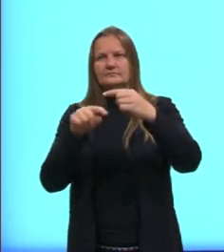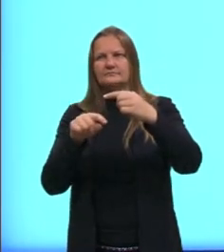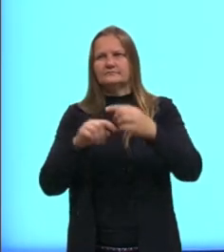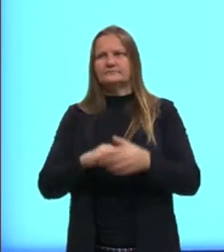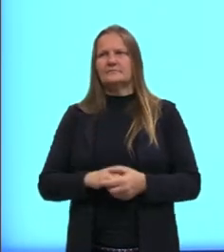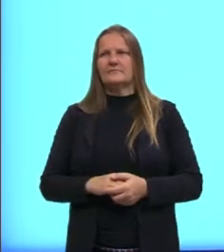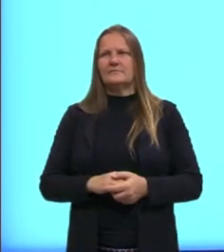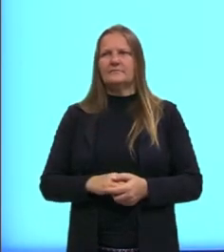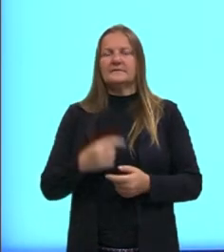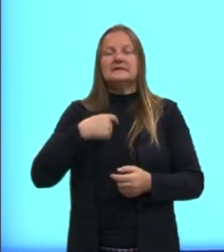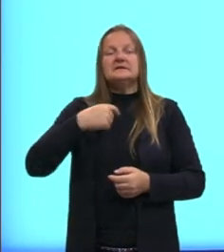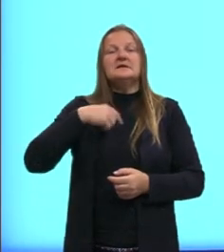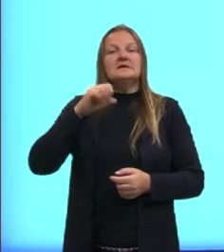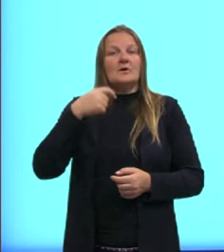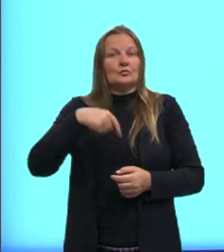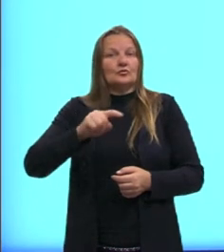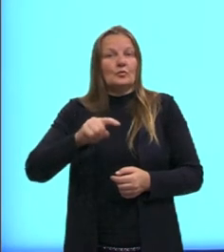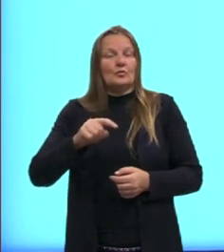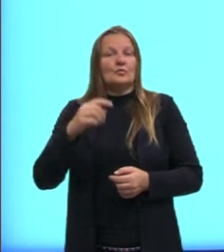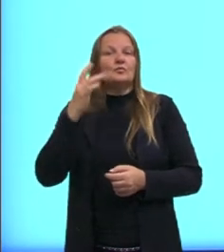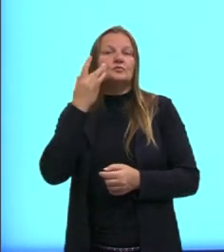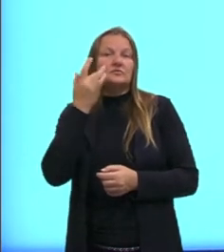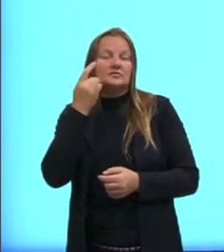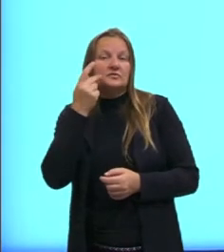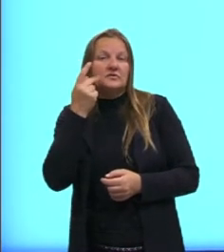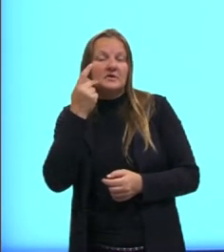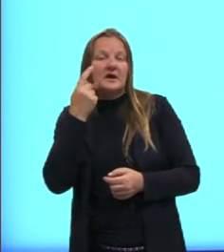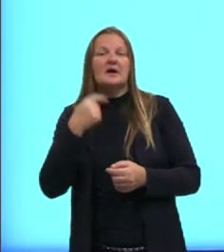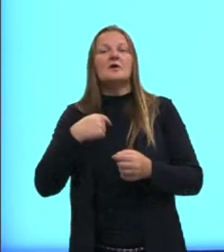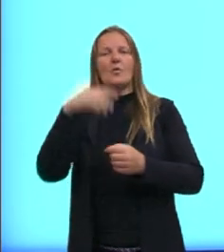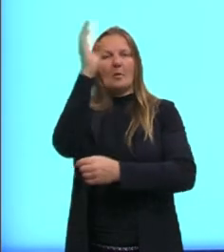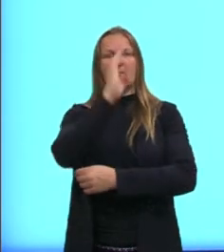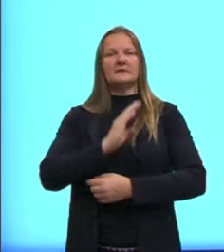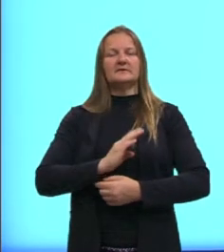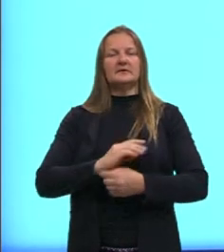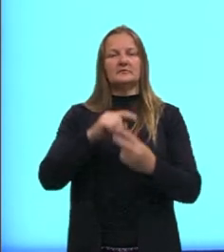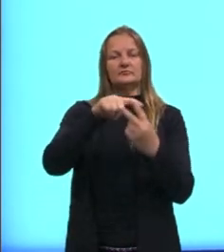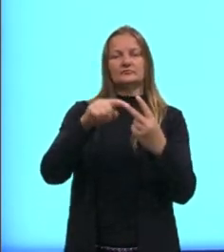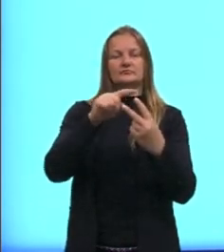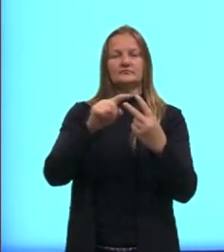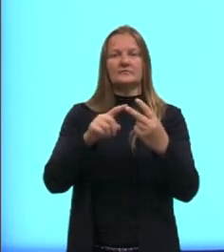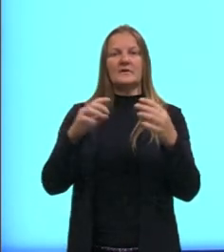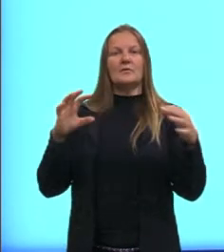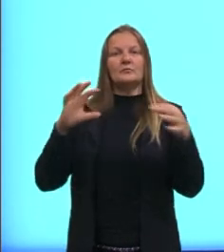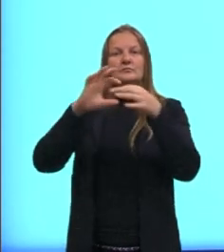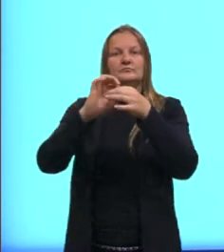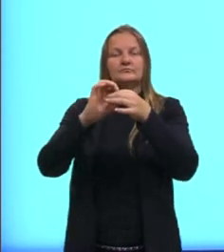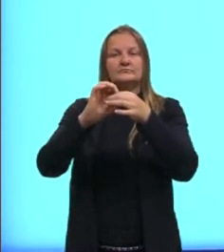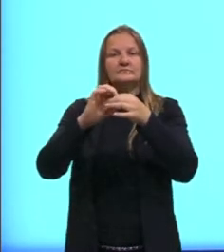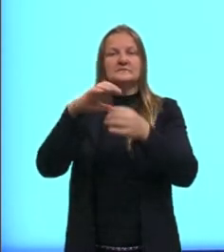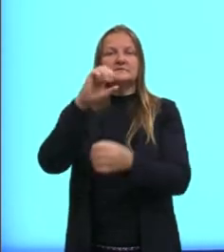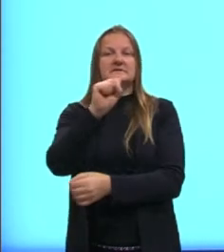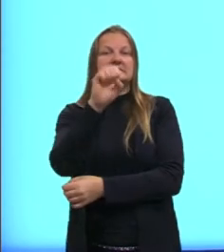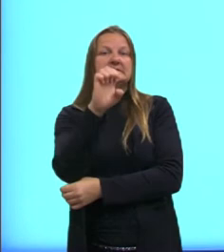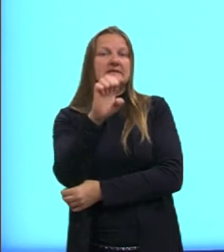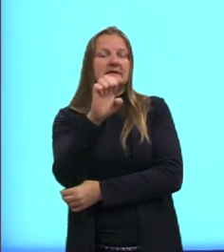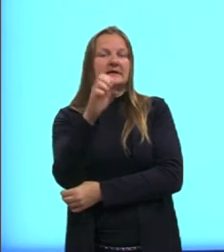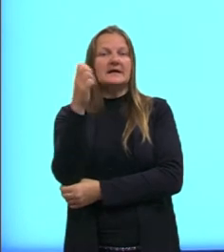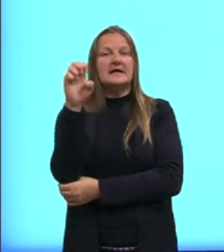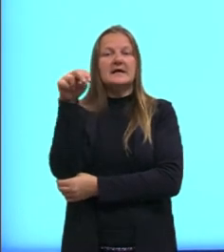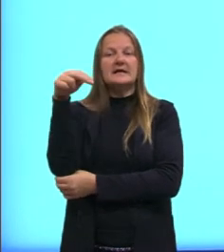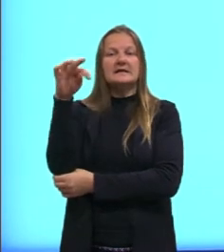cearense, então, eu sou brasileiro. Tenho as duas proposições interligadas ali com o C, então.